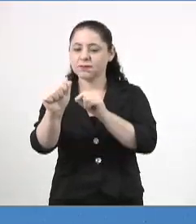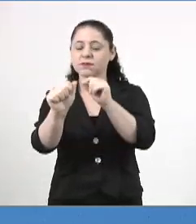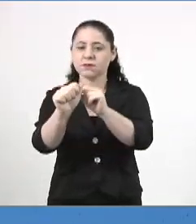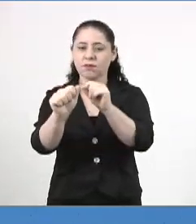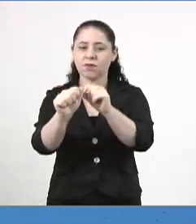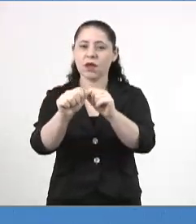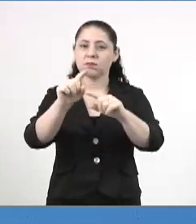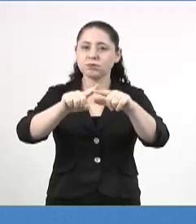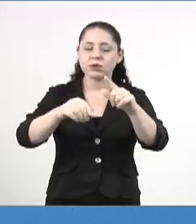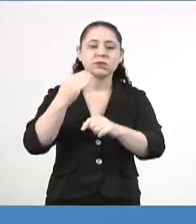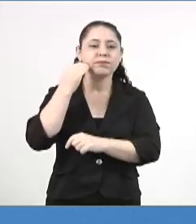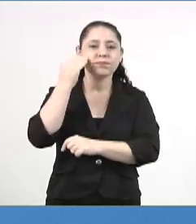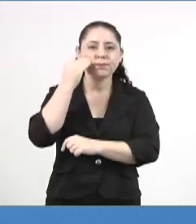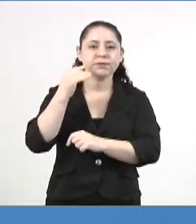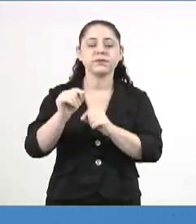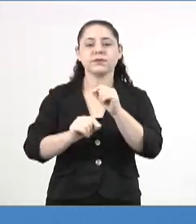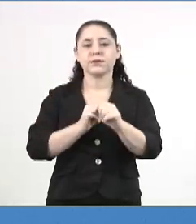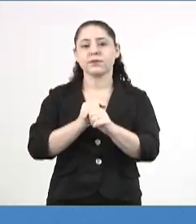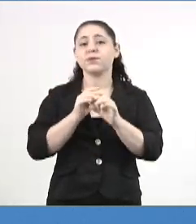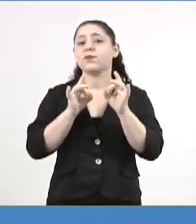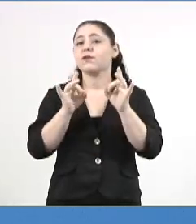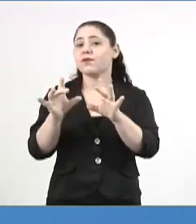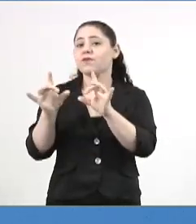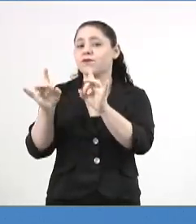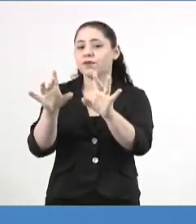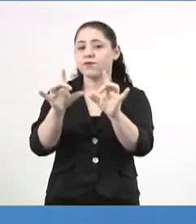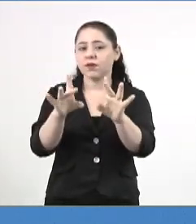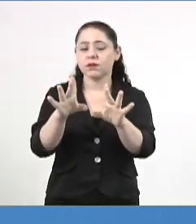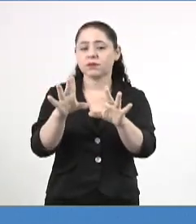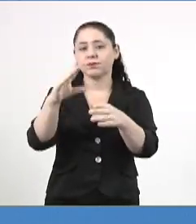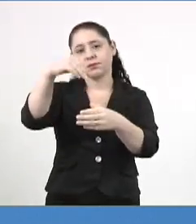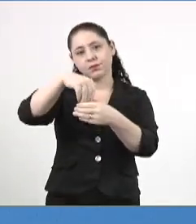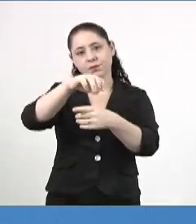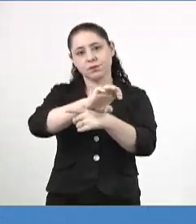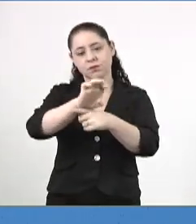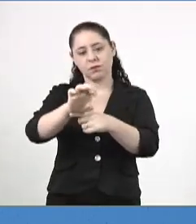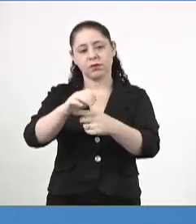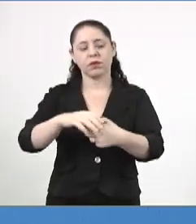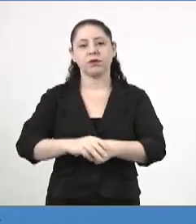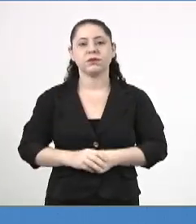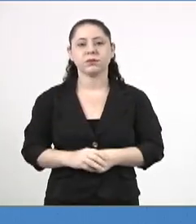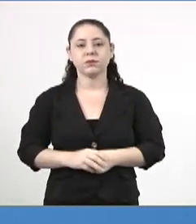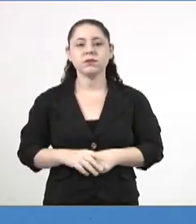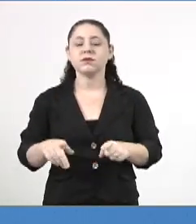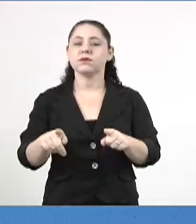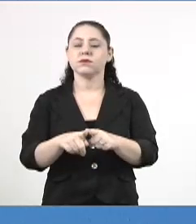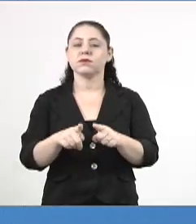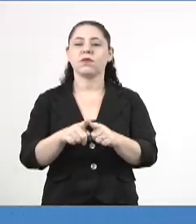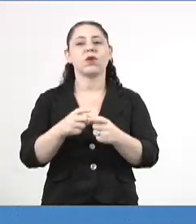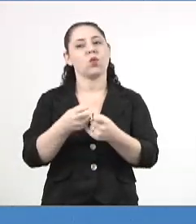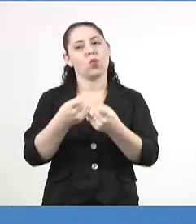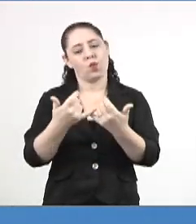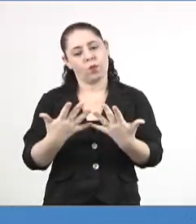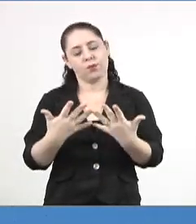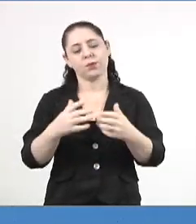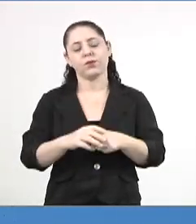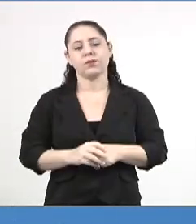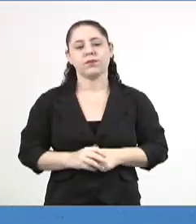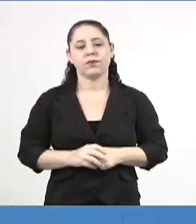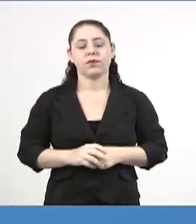embalagens plásticas comercializadas no território sumatogrossense e da outras providências.